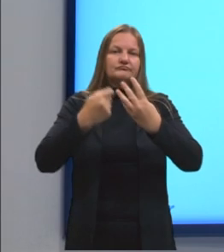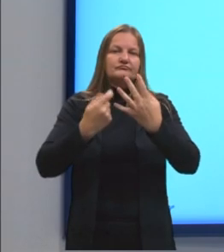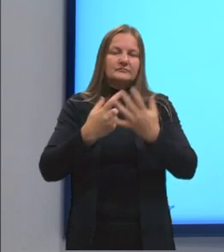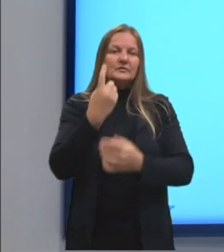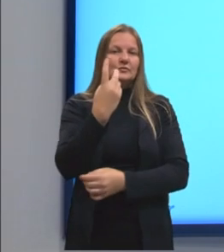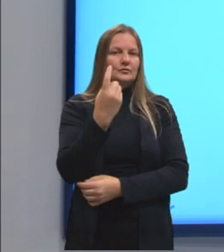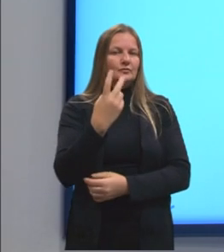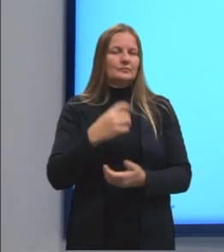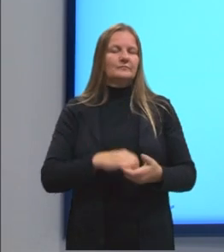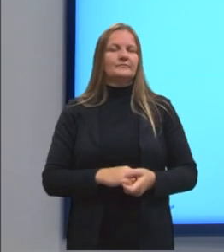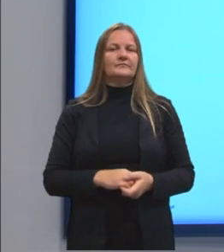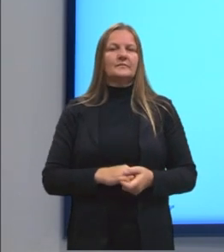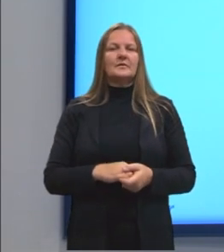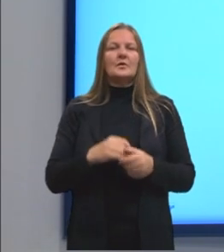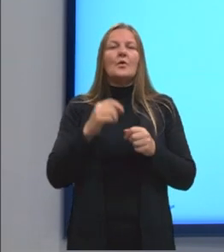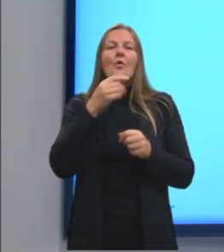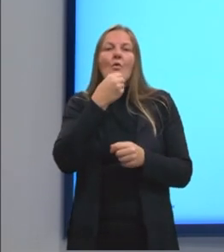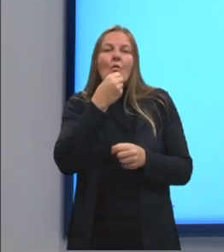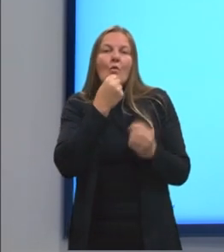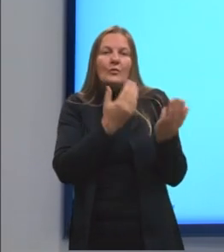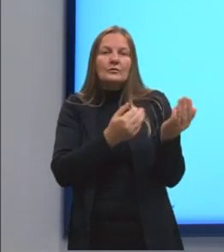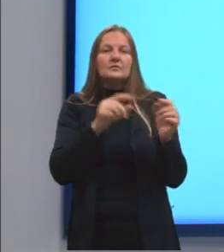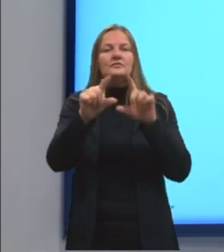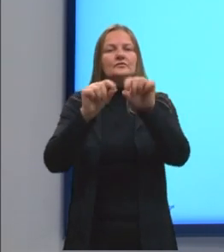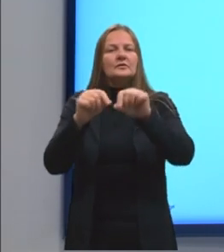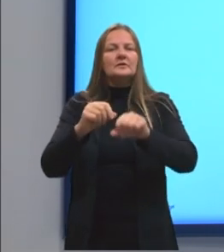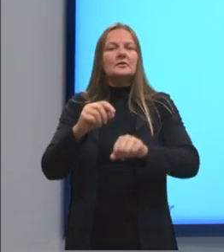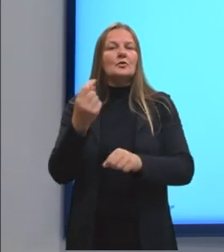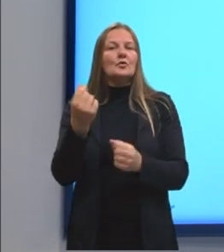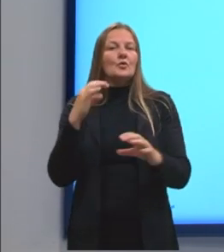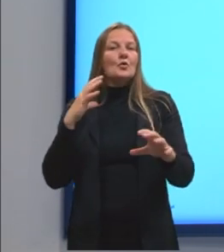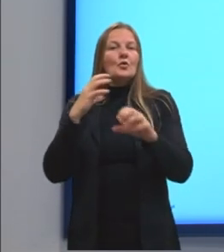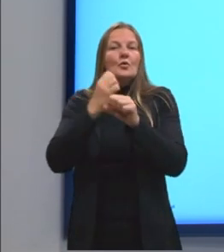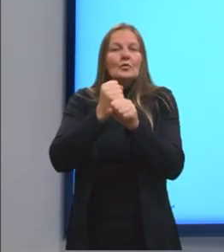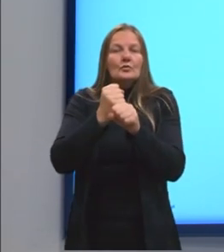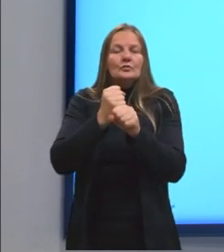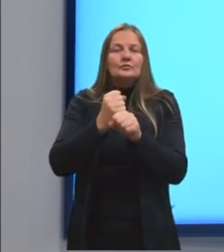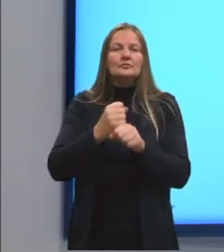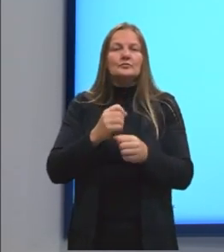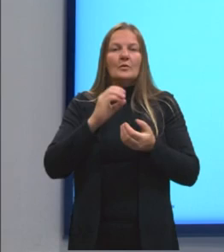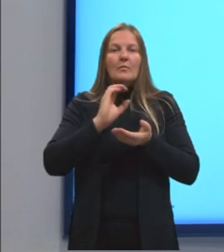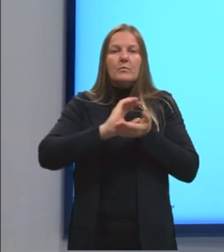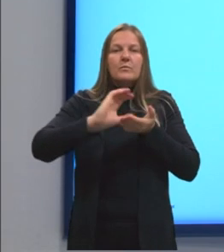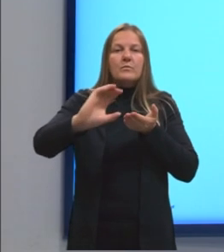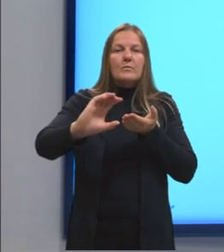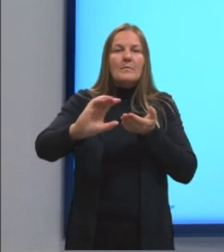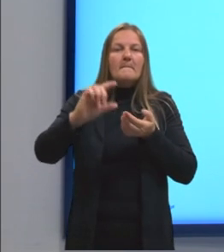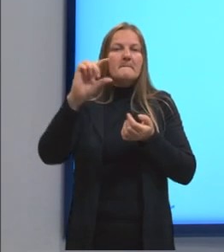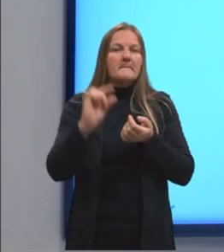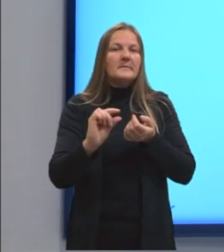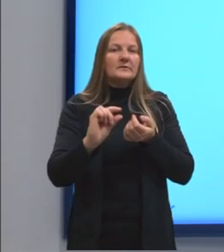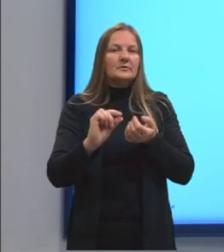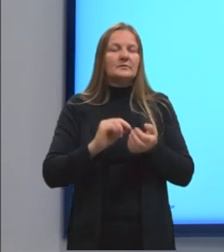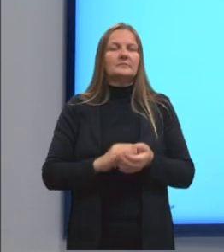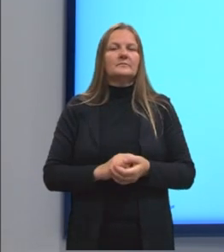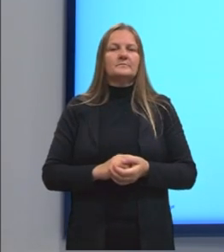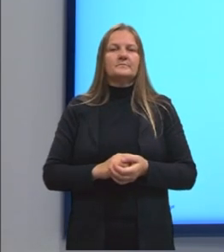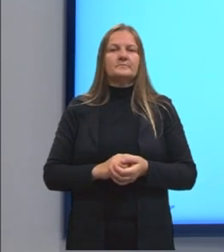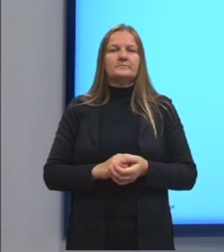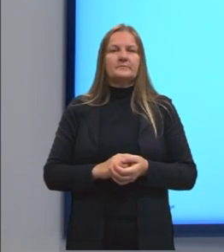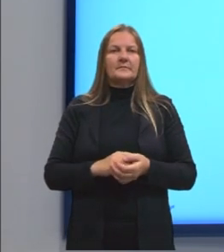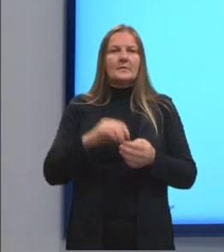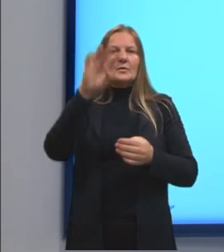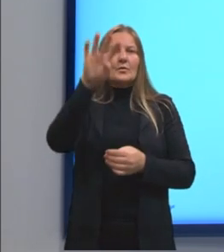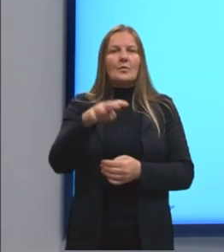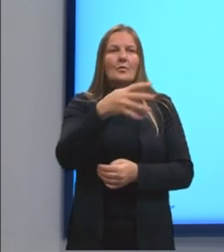rapaz escolherá a loja em que o total, em reais, ser desembolsado será menor. O quadro resume o